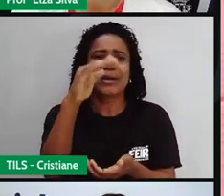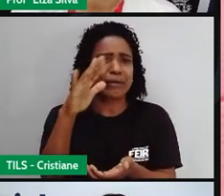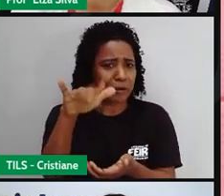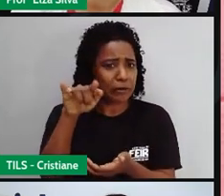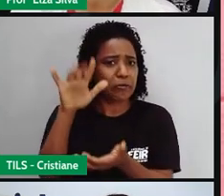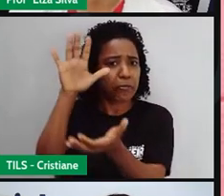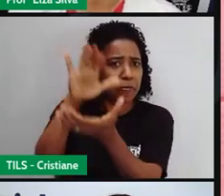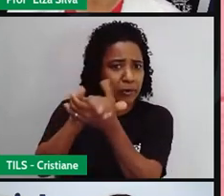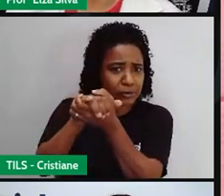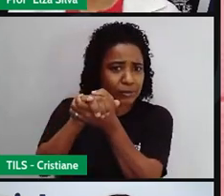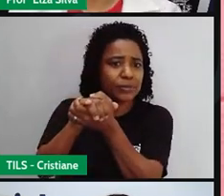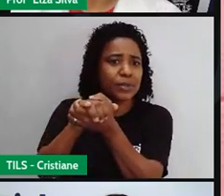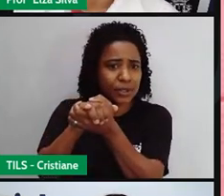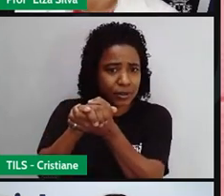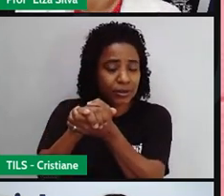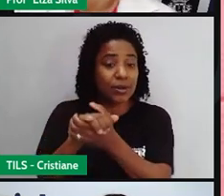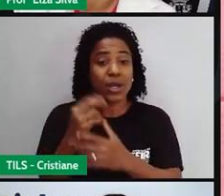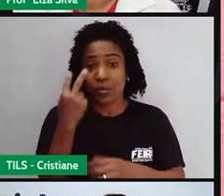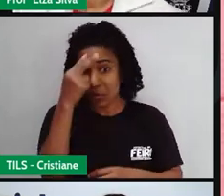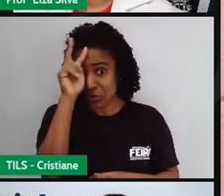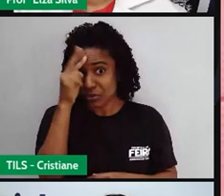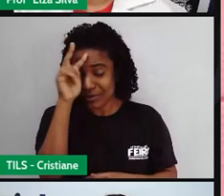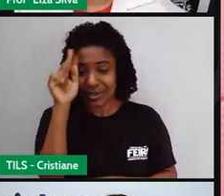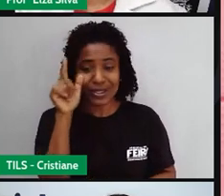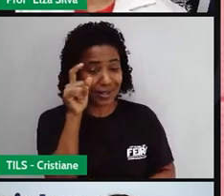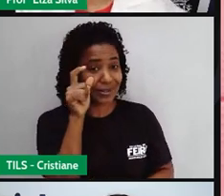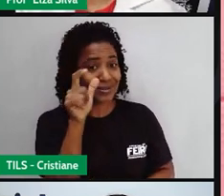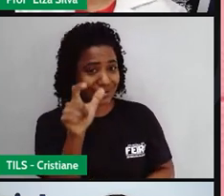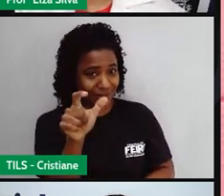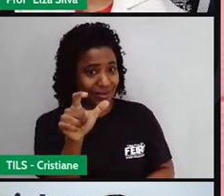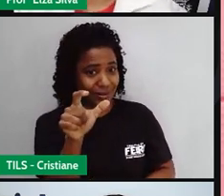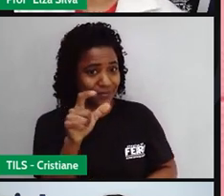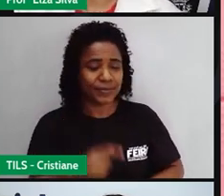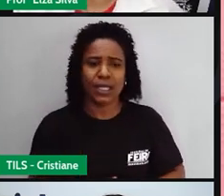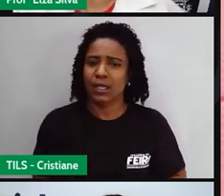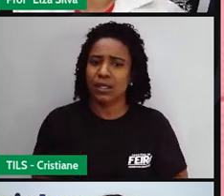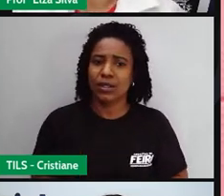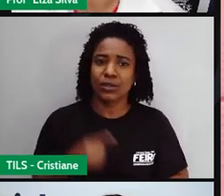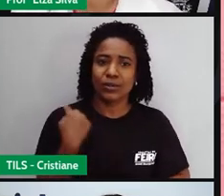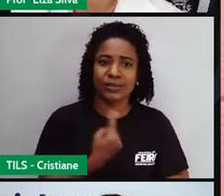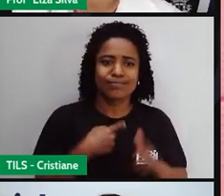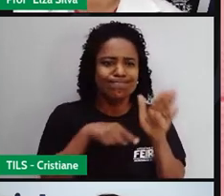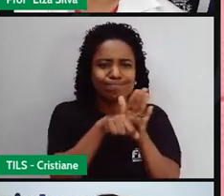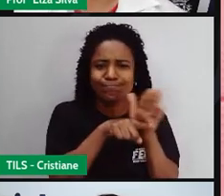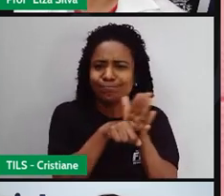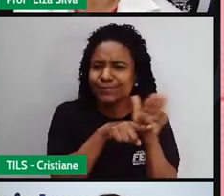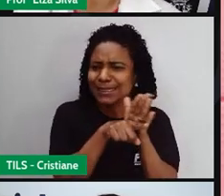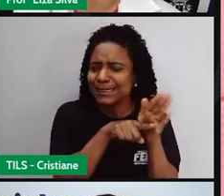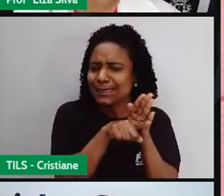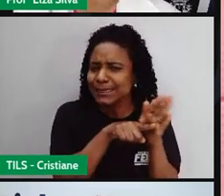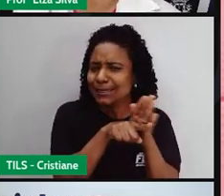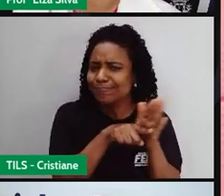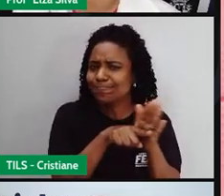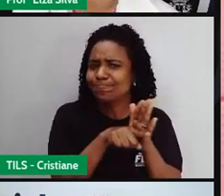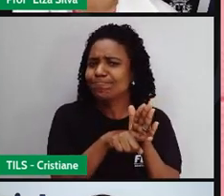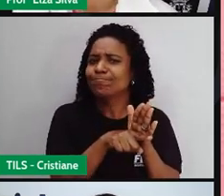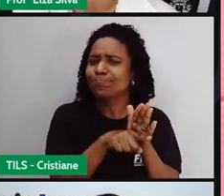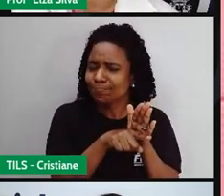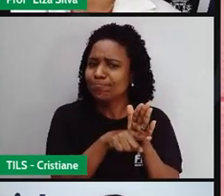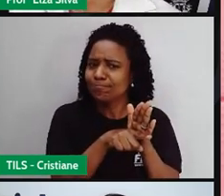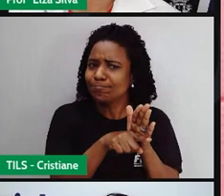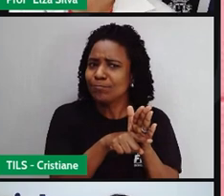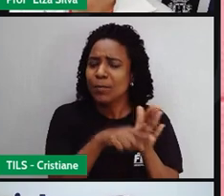Tietchan Elza. Uma história interessante. Quando a gente faz a pesquisa tentando compreender por que aqui no Brasil